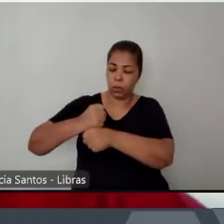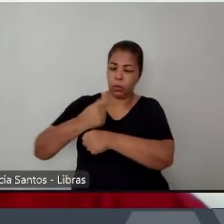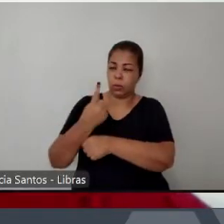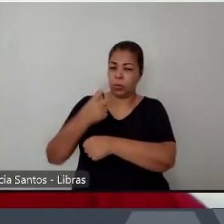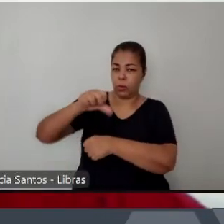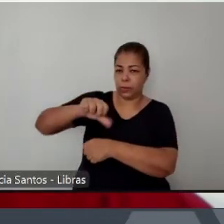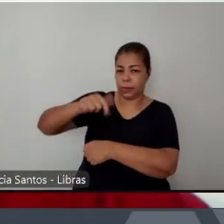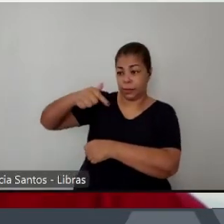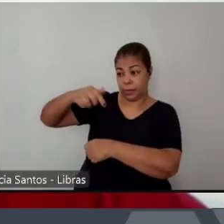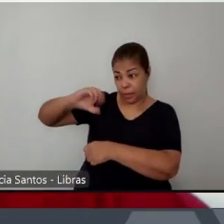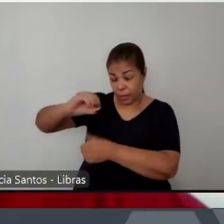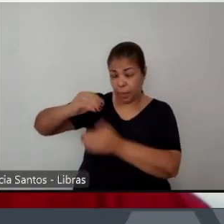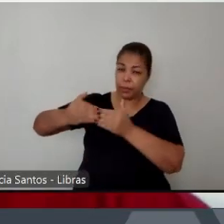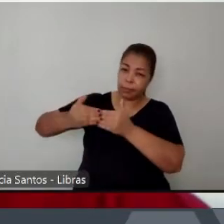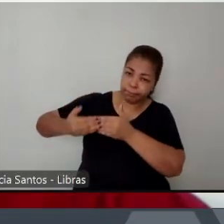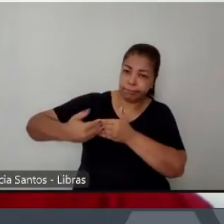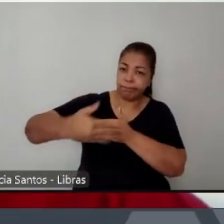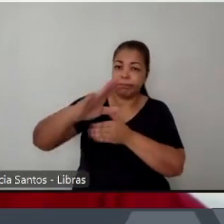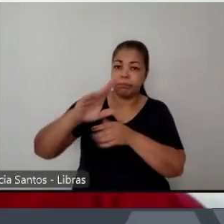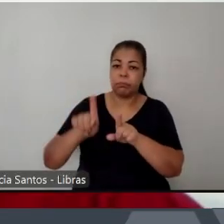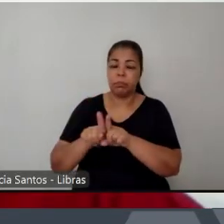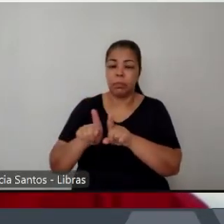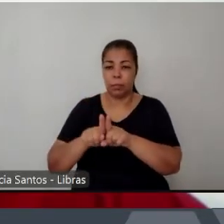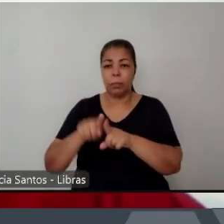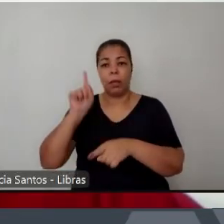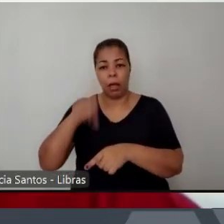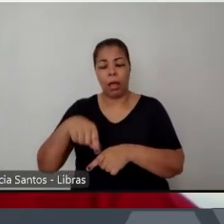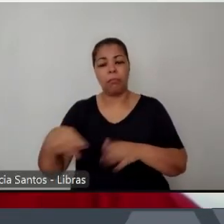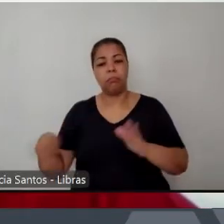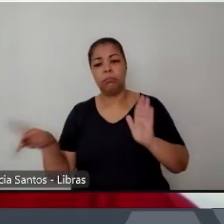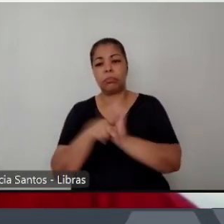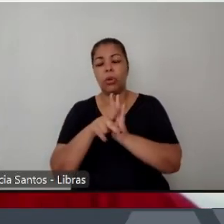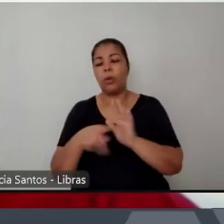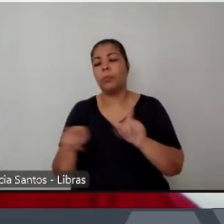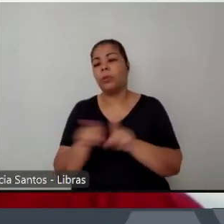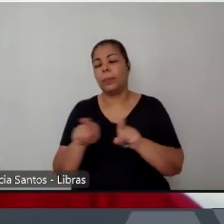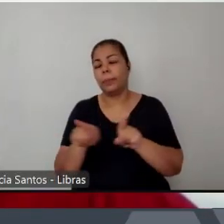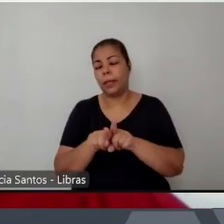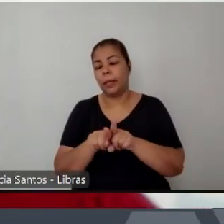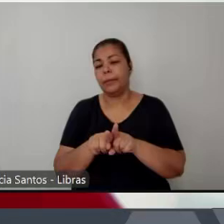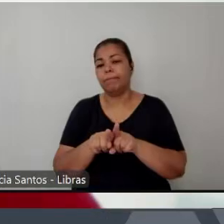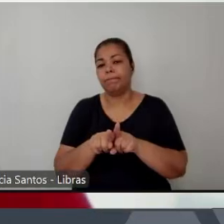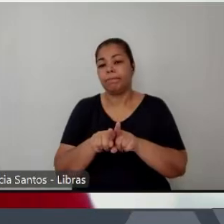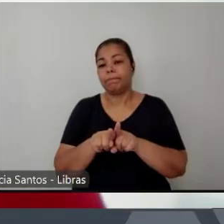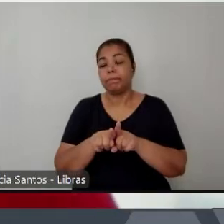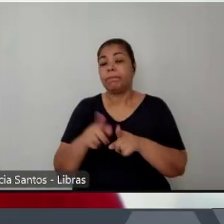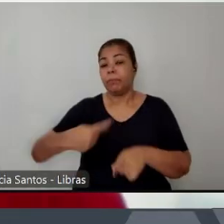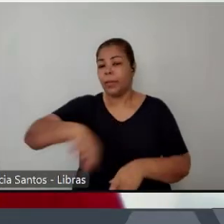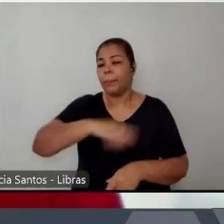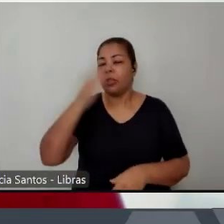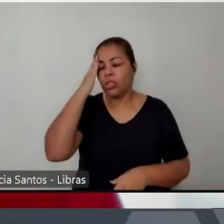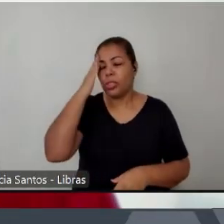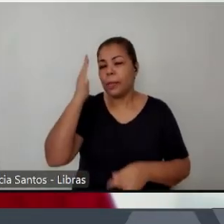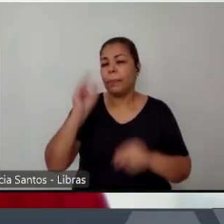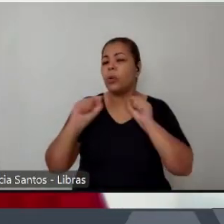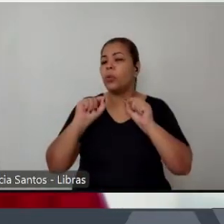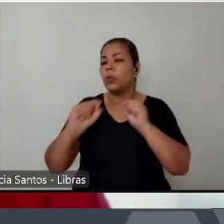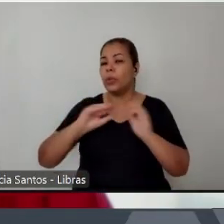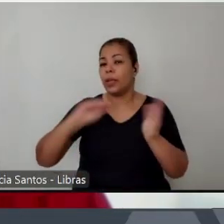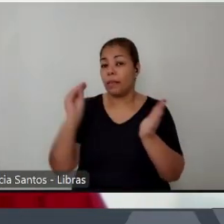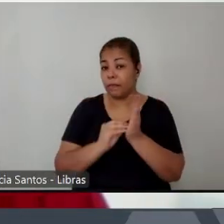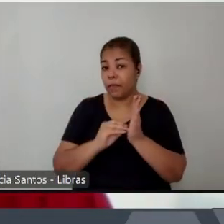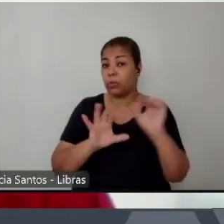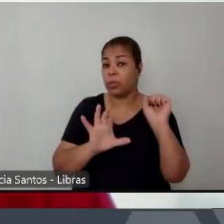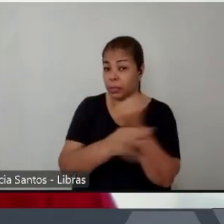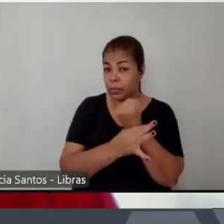ser uma das causas dos nossos equívocos e dos nossos erros nas políticas de segurança pública? Em